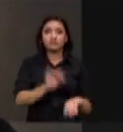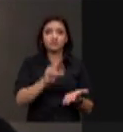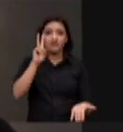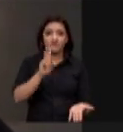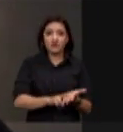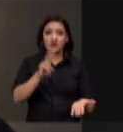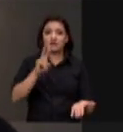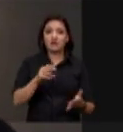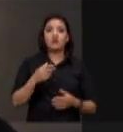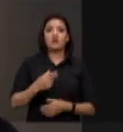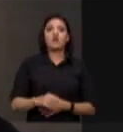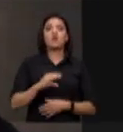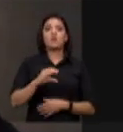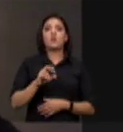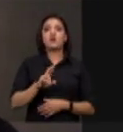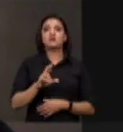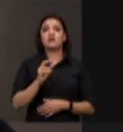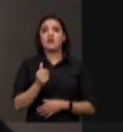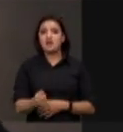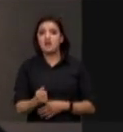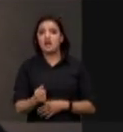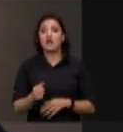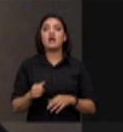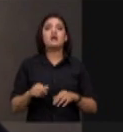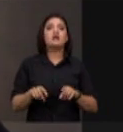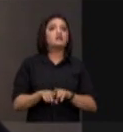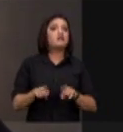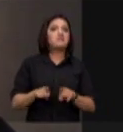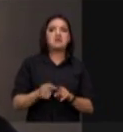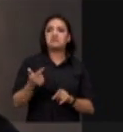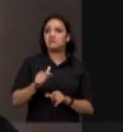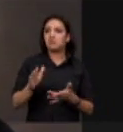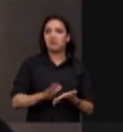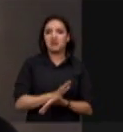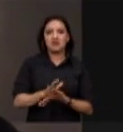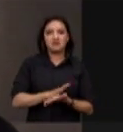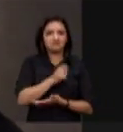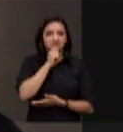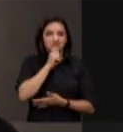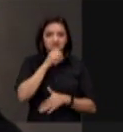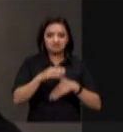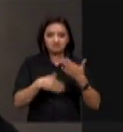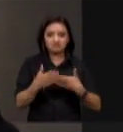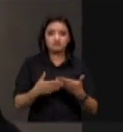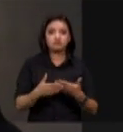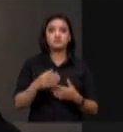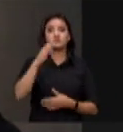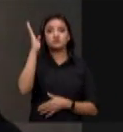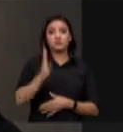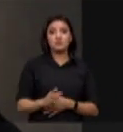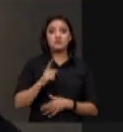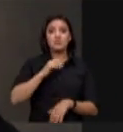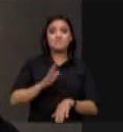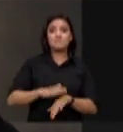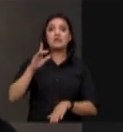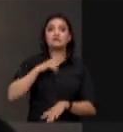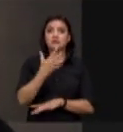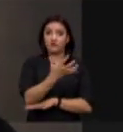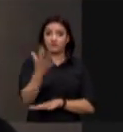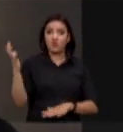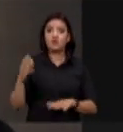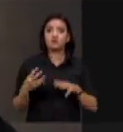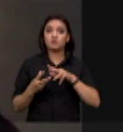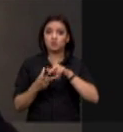não foram implementados, o CRA também não andou. O Brasil é o país que mais tem floresta tropical do mundo. Temos